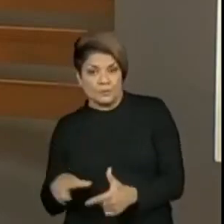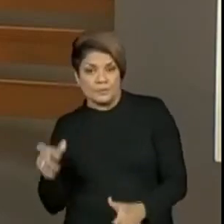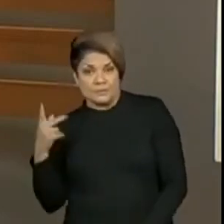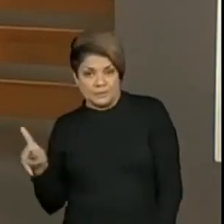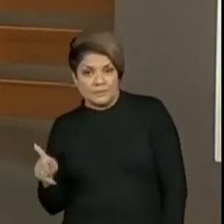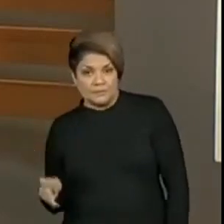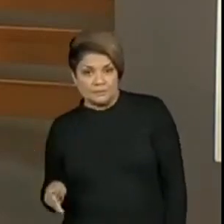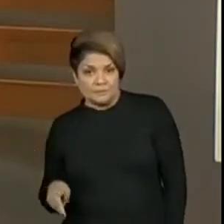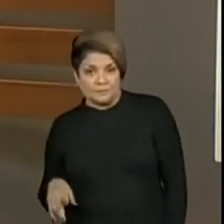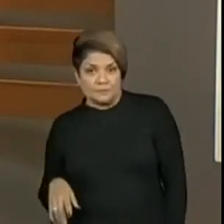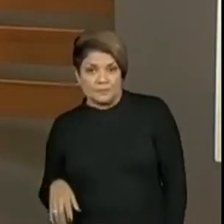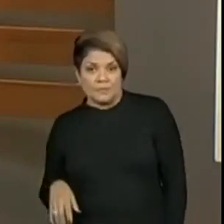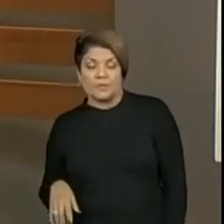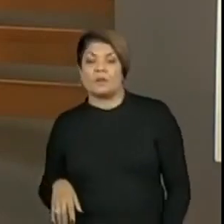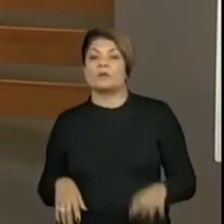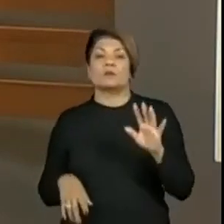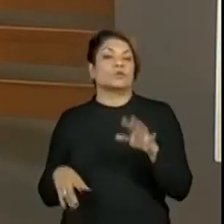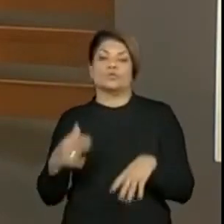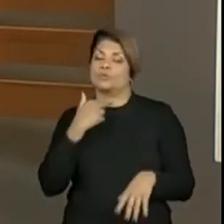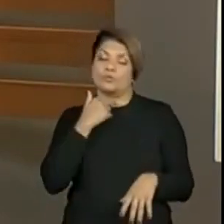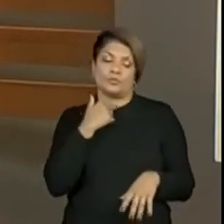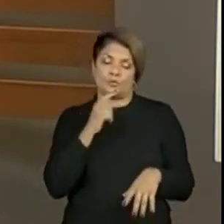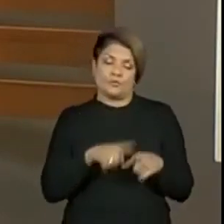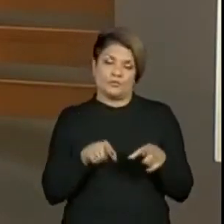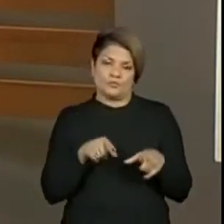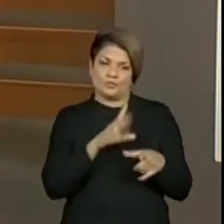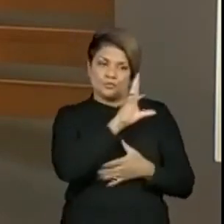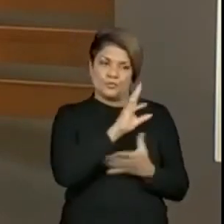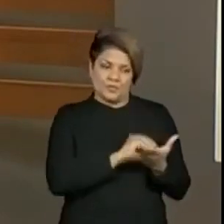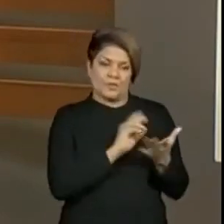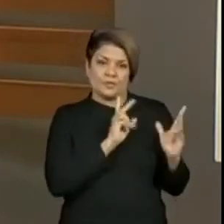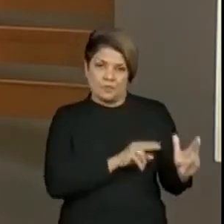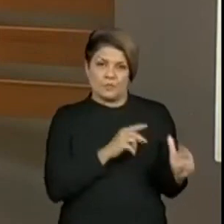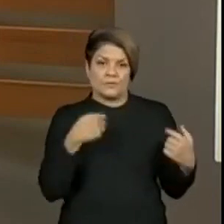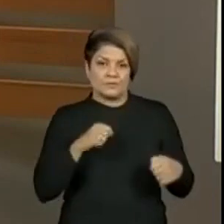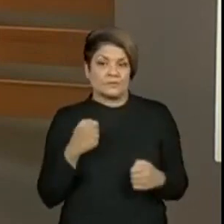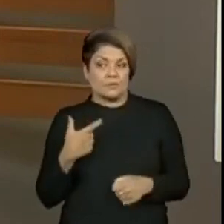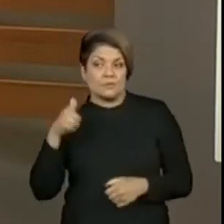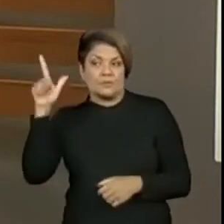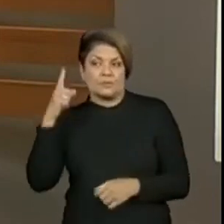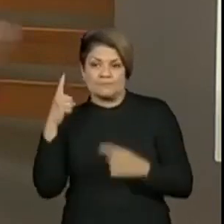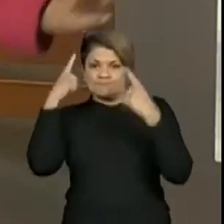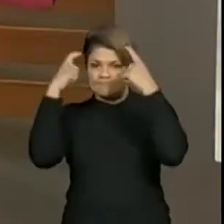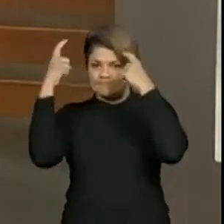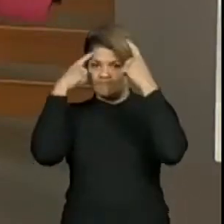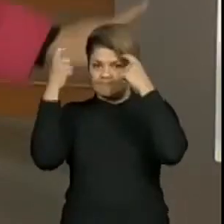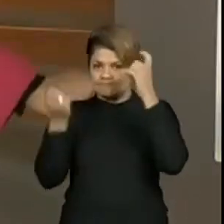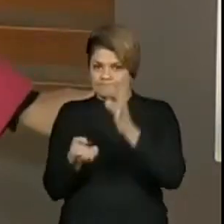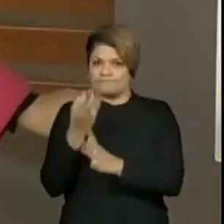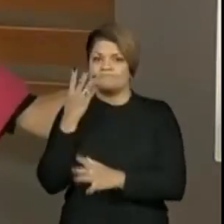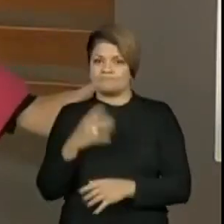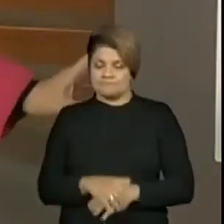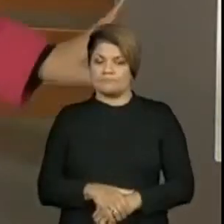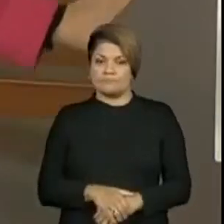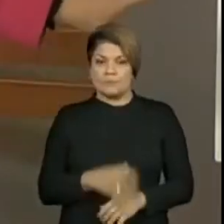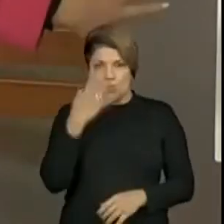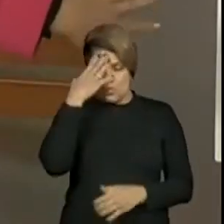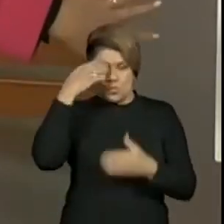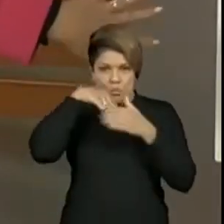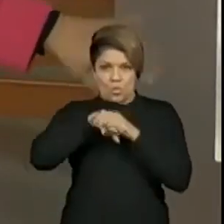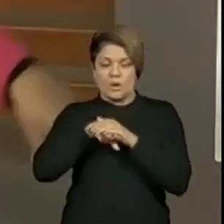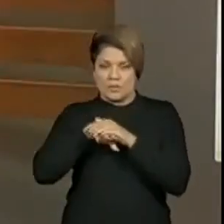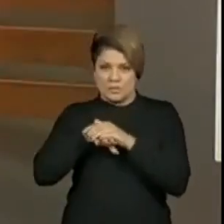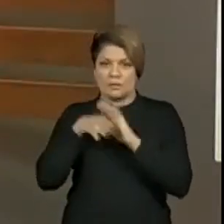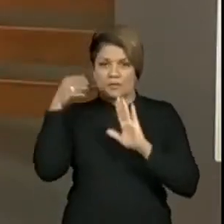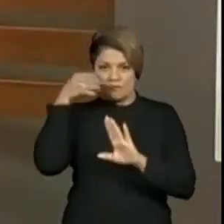E uma dica, não vale repetir aquela versão da professora. A gente precisa fazer uma versão mais criativa ainda. Quais dessas referências amanhã